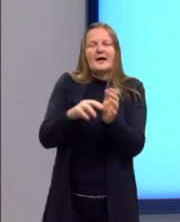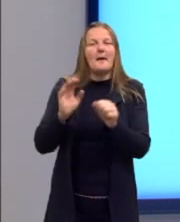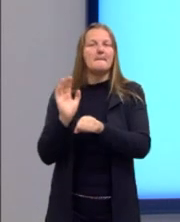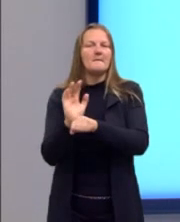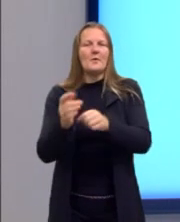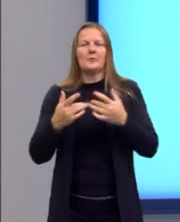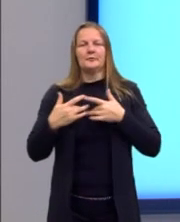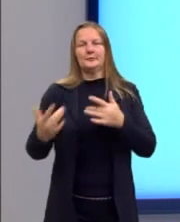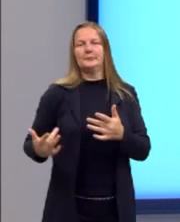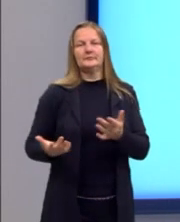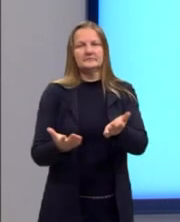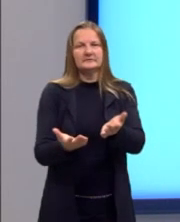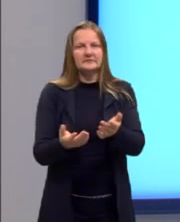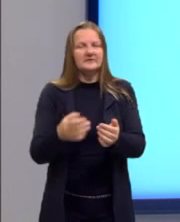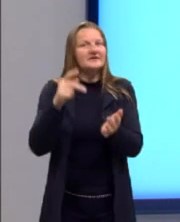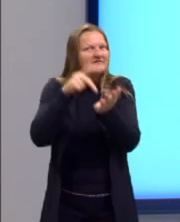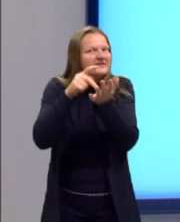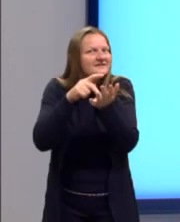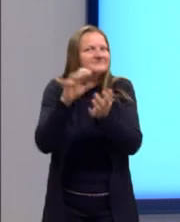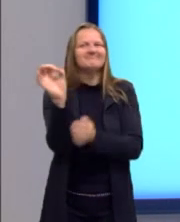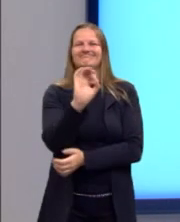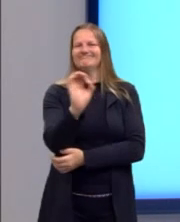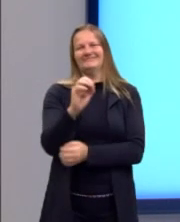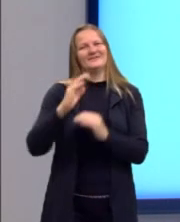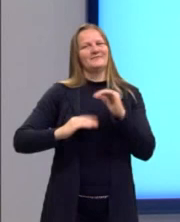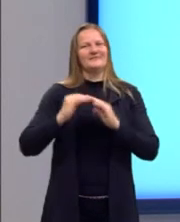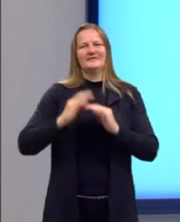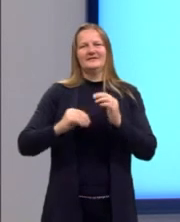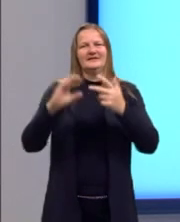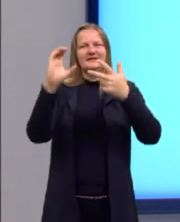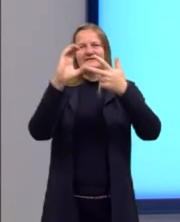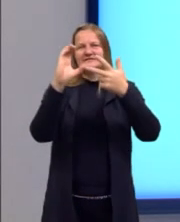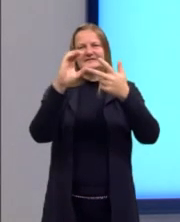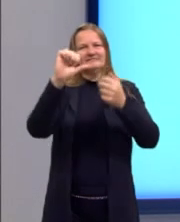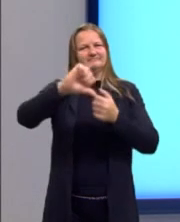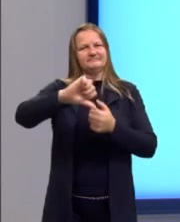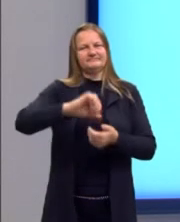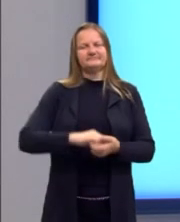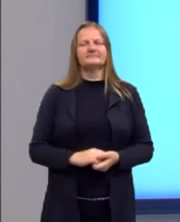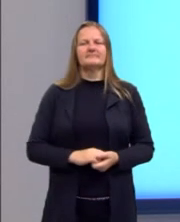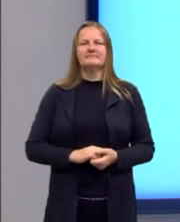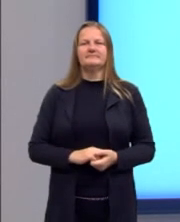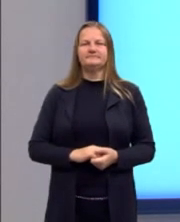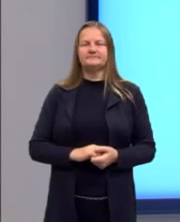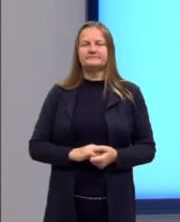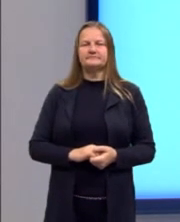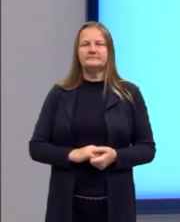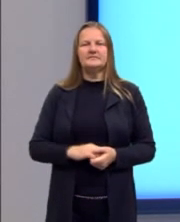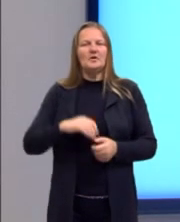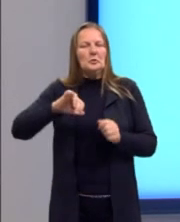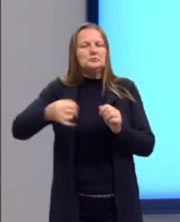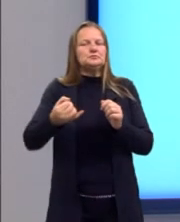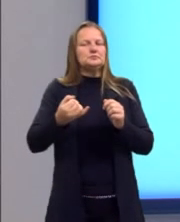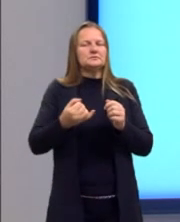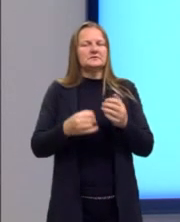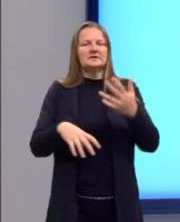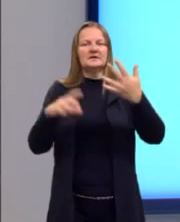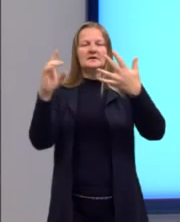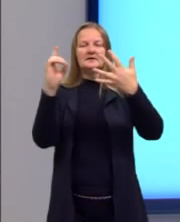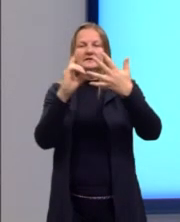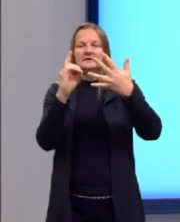bem para eles. Mas não foi o que eles fizeram de fato. Então, não é alternativa C. Essa era só a desculpa que eles usavam.